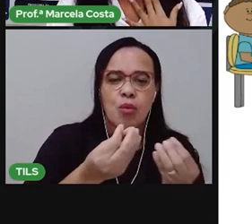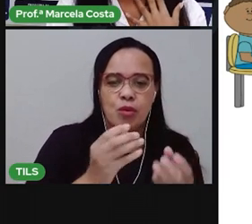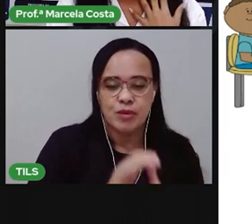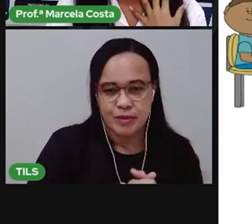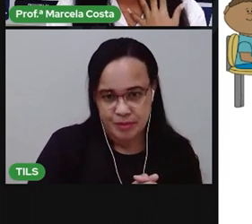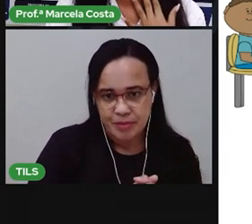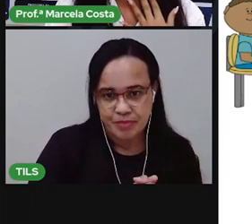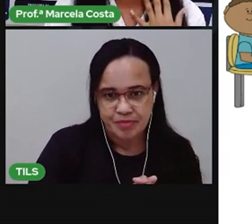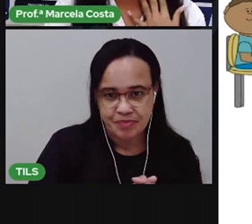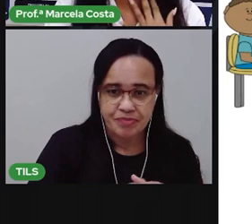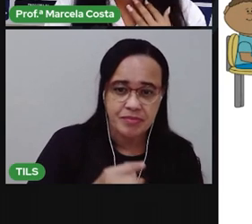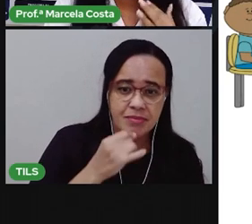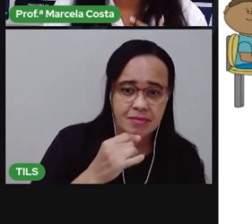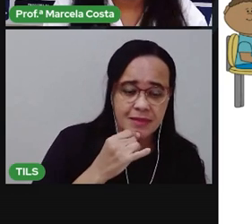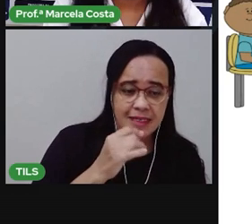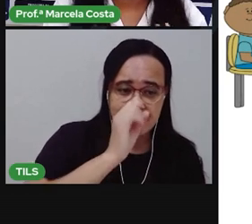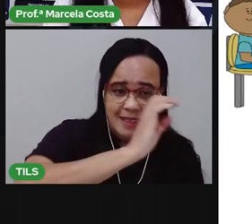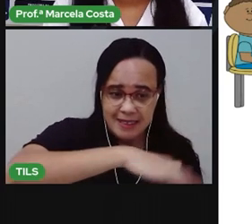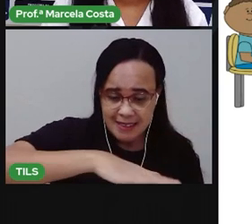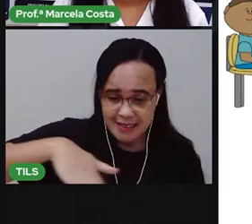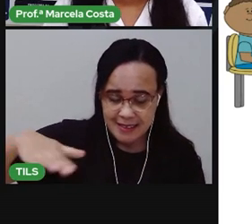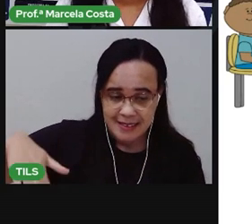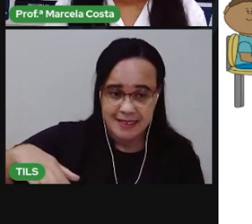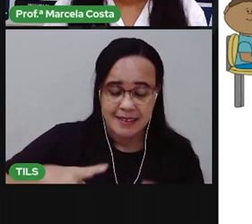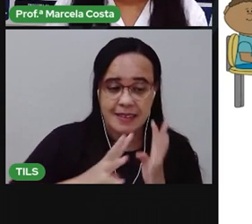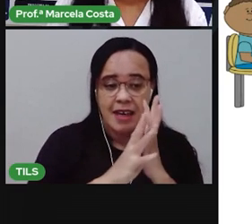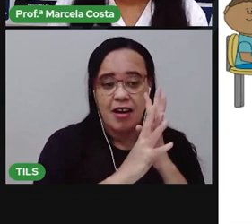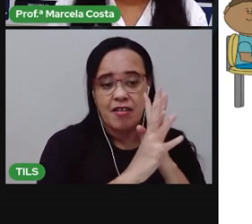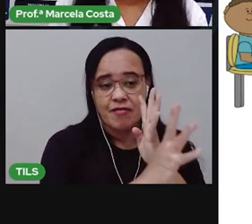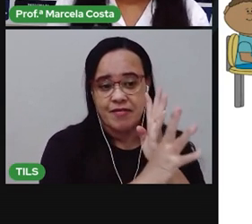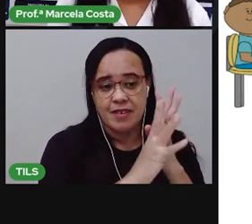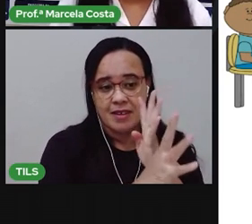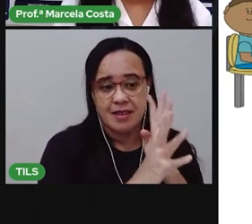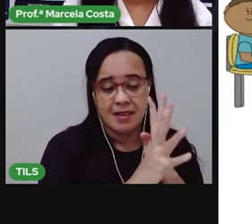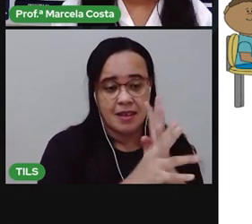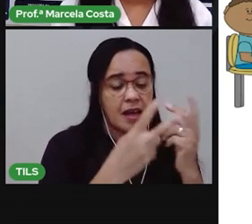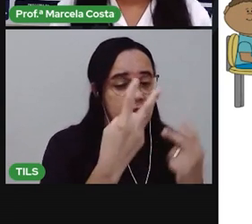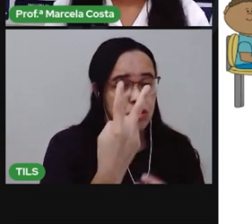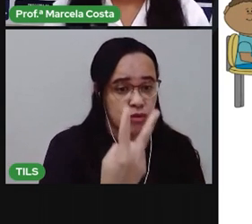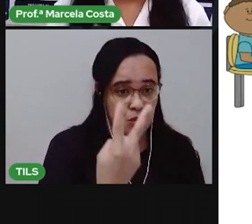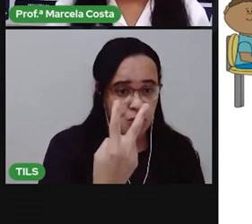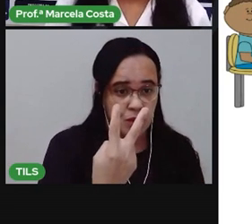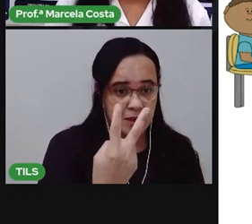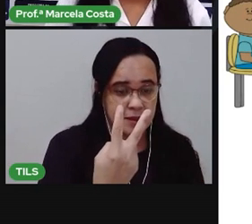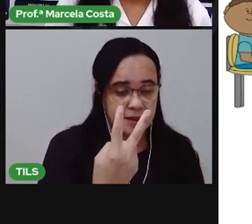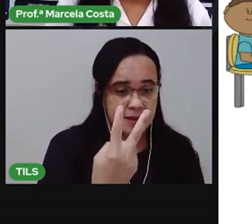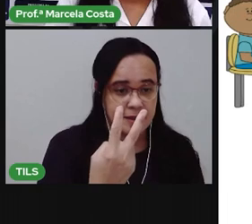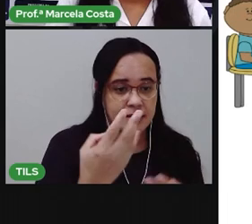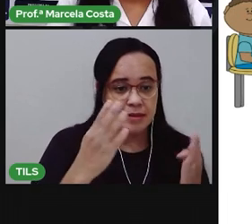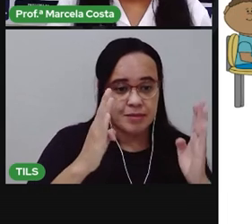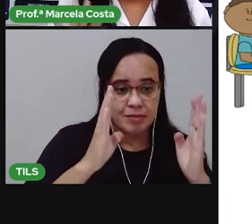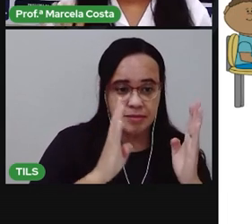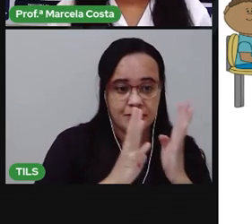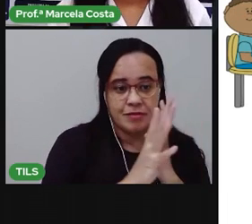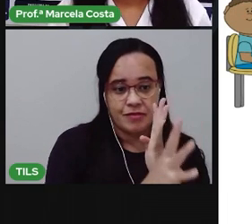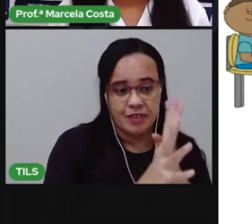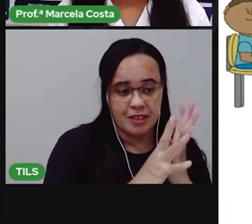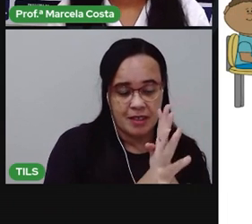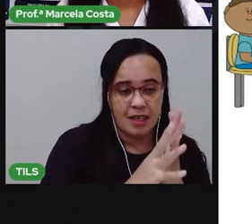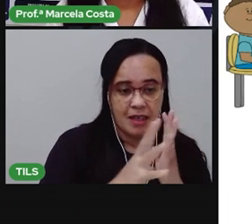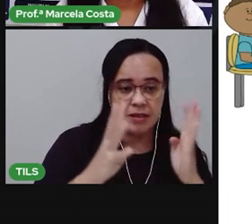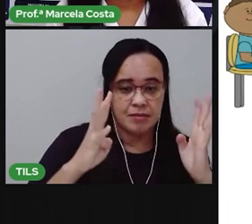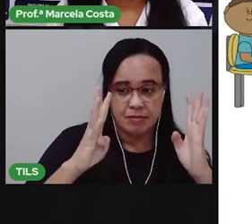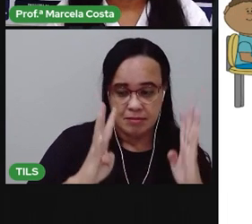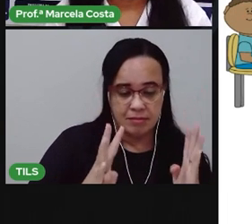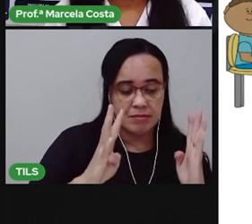ficam dispostas em duas filas. E aí, uma fica de frente para a outra. Uma fila de um